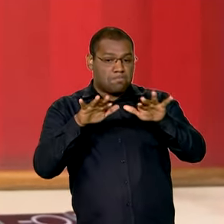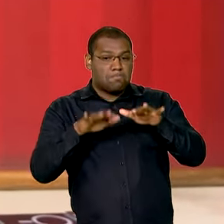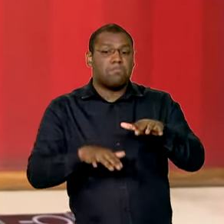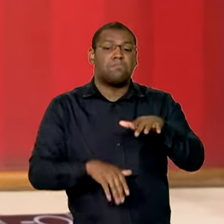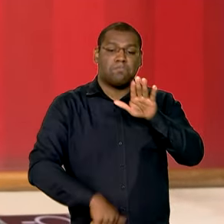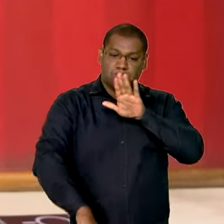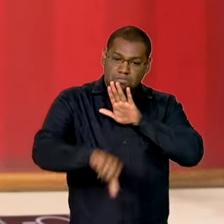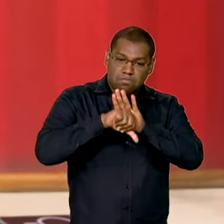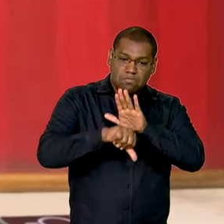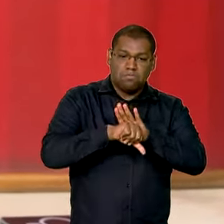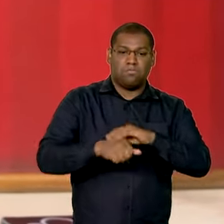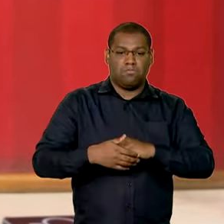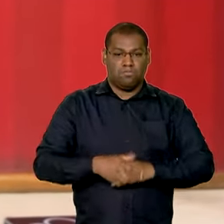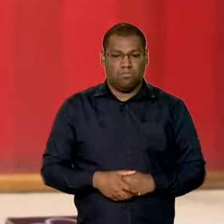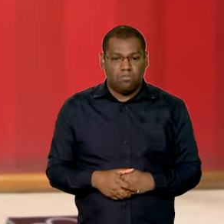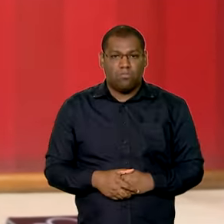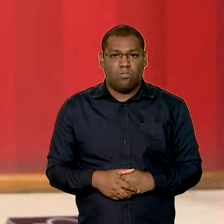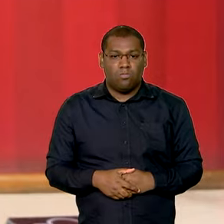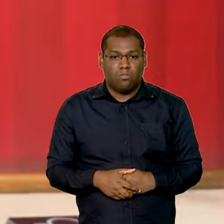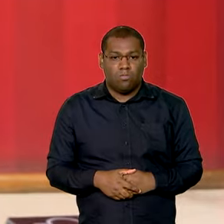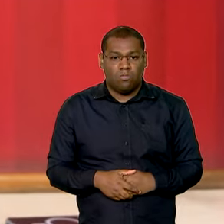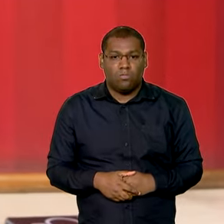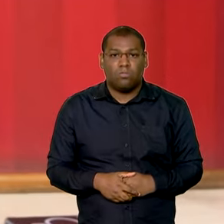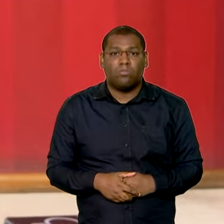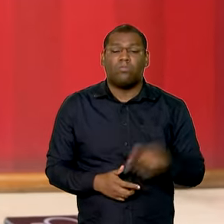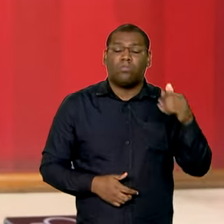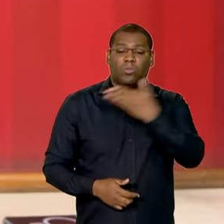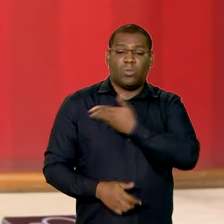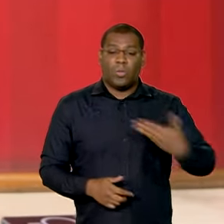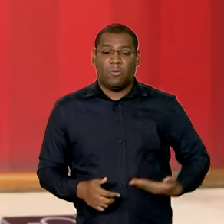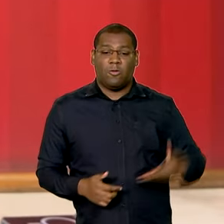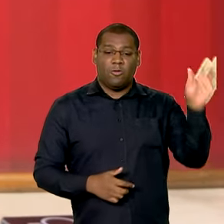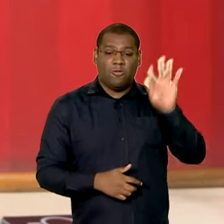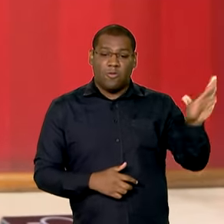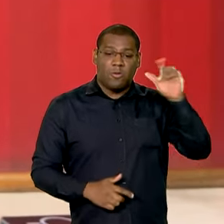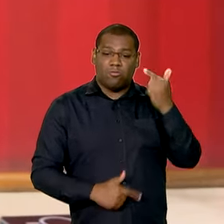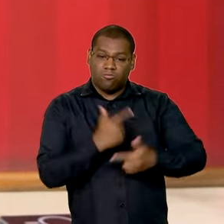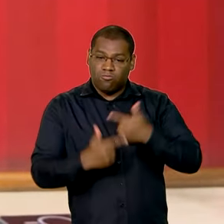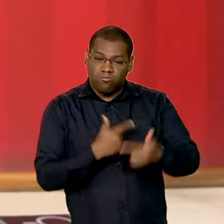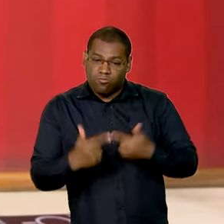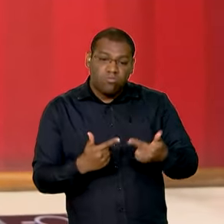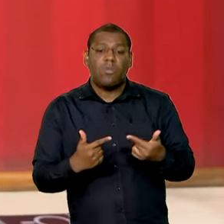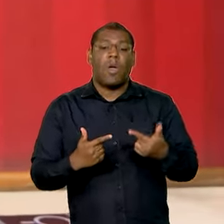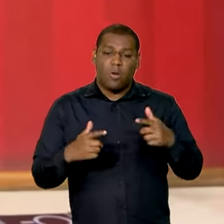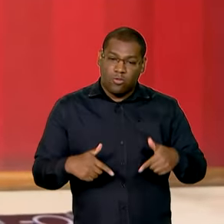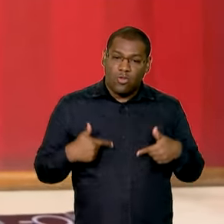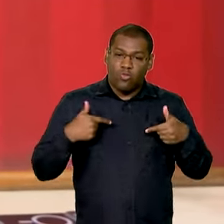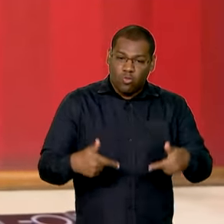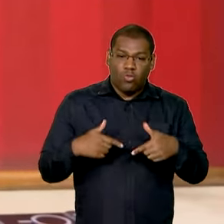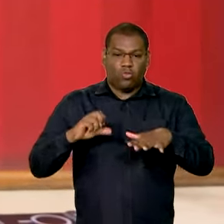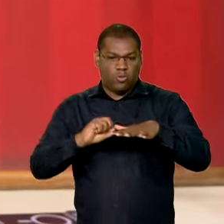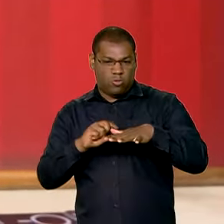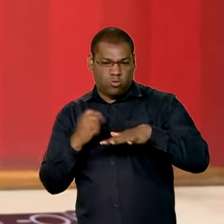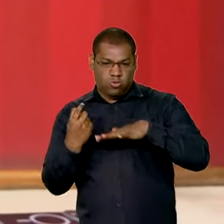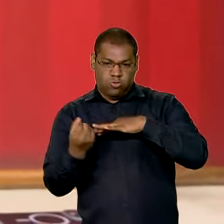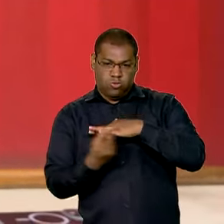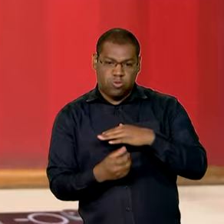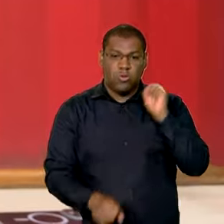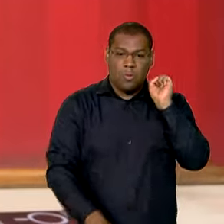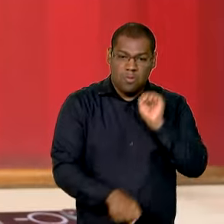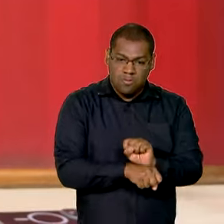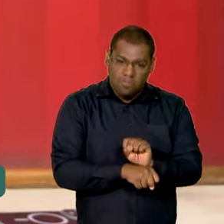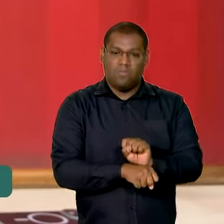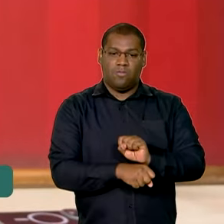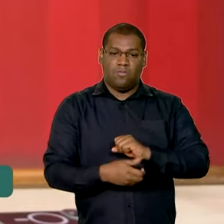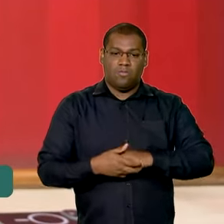um esquema profissional de desinformação e de fake news é como numa guerra um serviço de contra